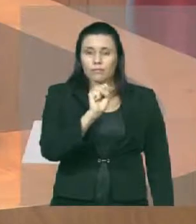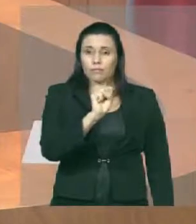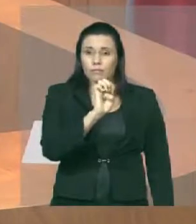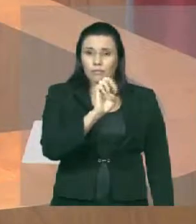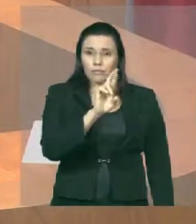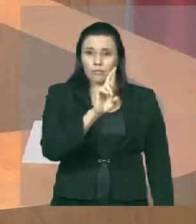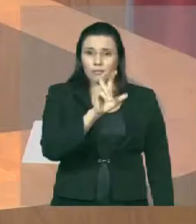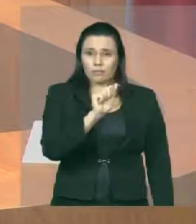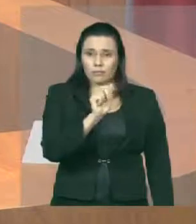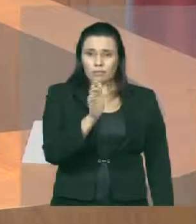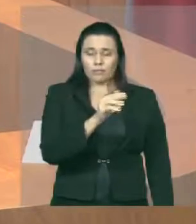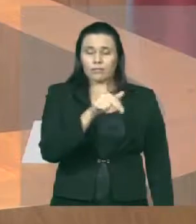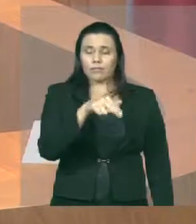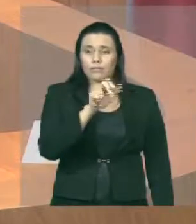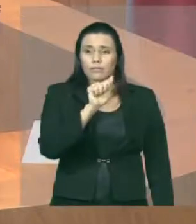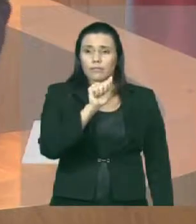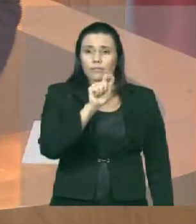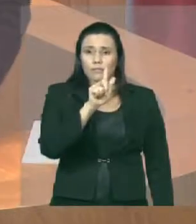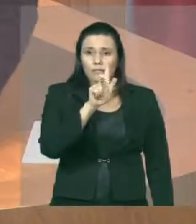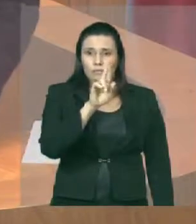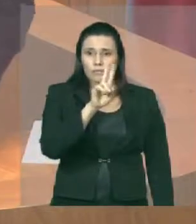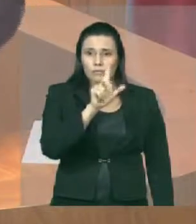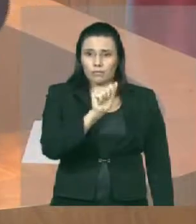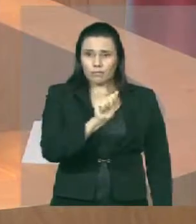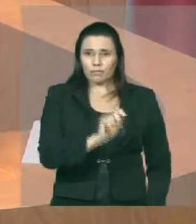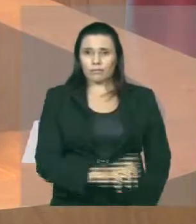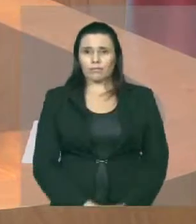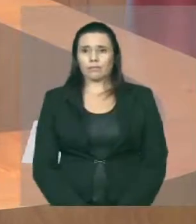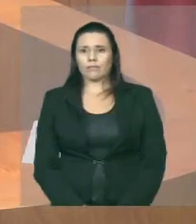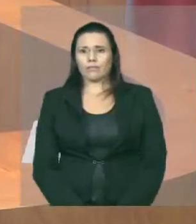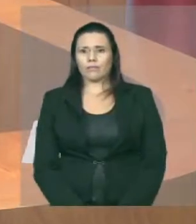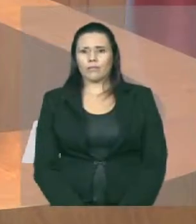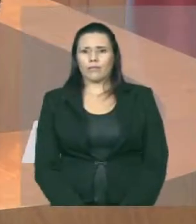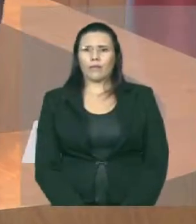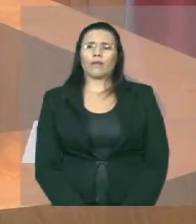que eu quero apresentar aos senhores e fazer logo um desafio